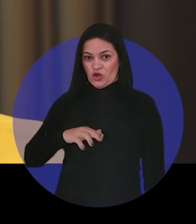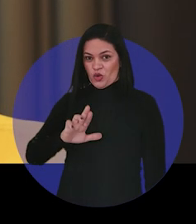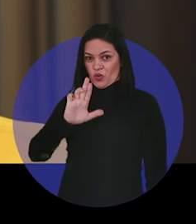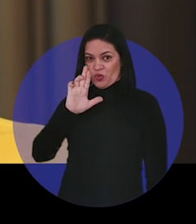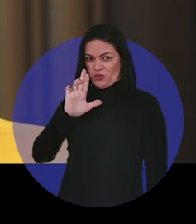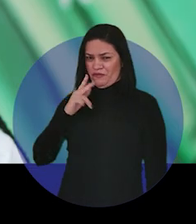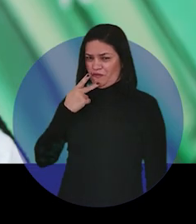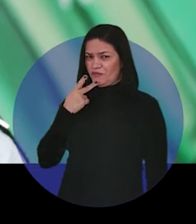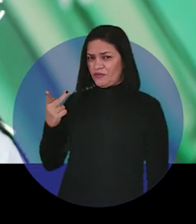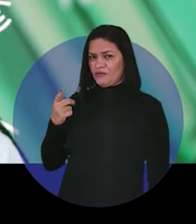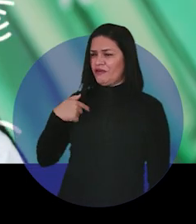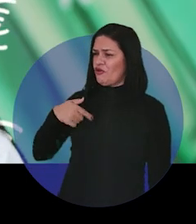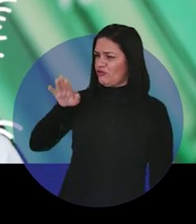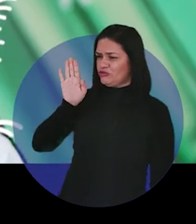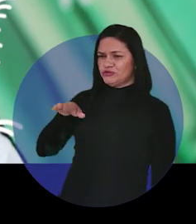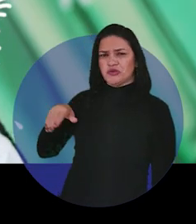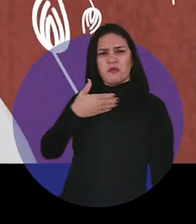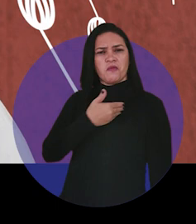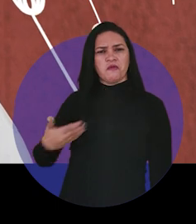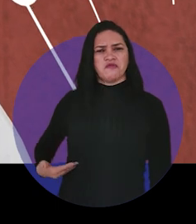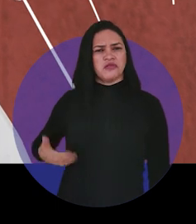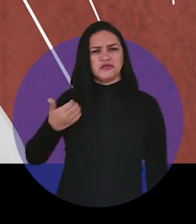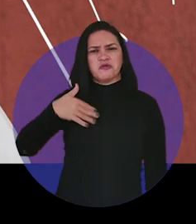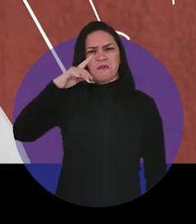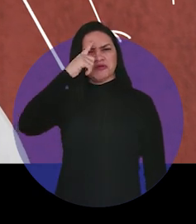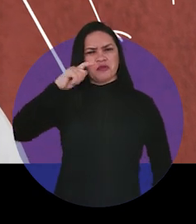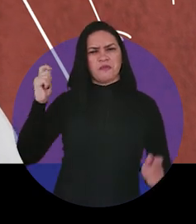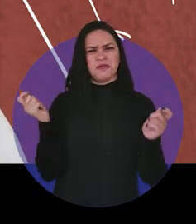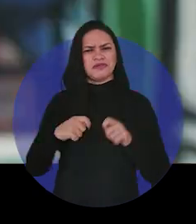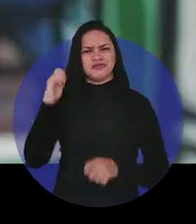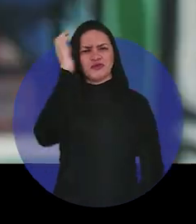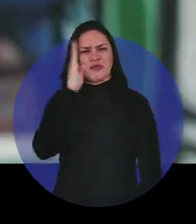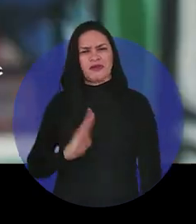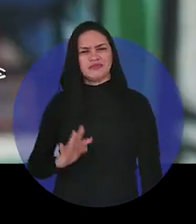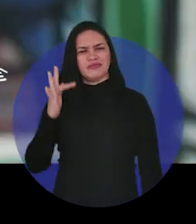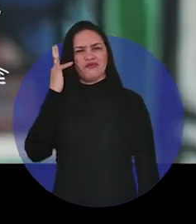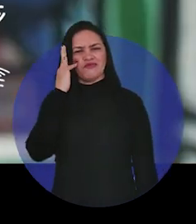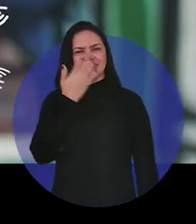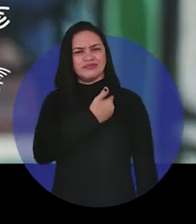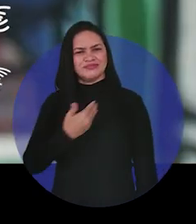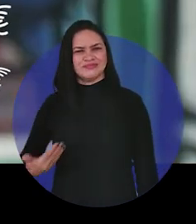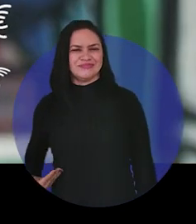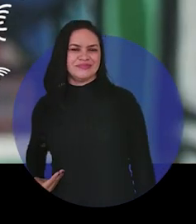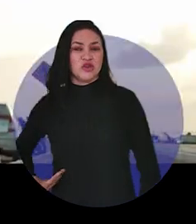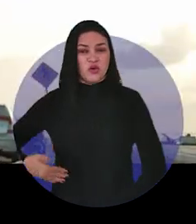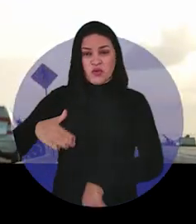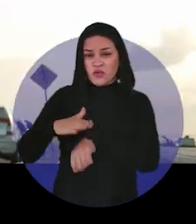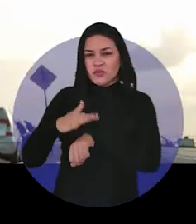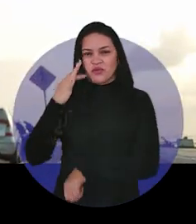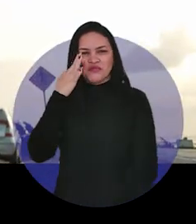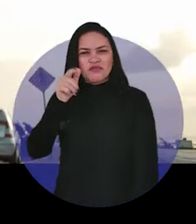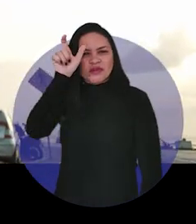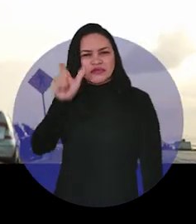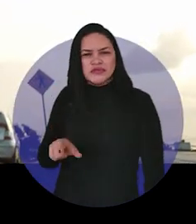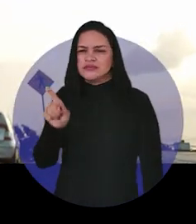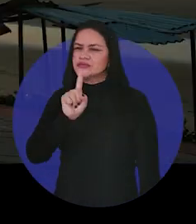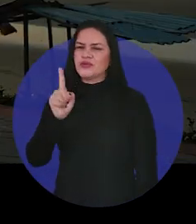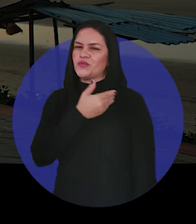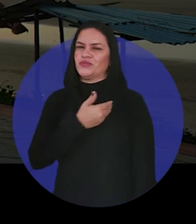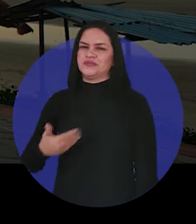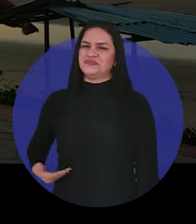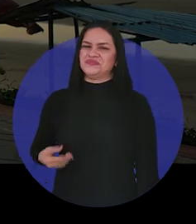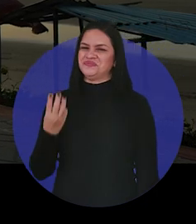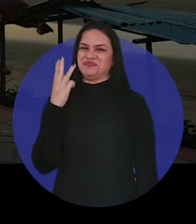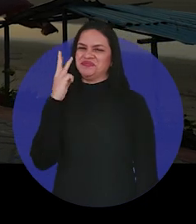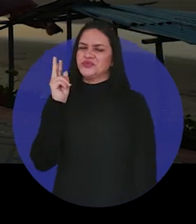te chamo do governador mais competente que nós temos no Brasil, o nosso clubeiro Flávio Dino. Você não governou o